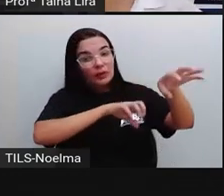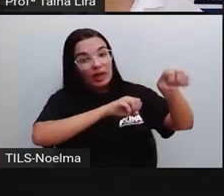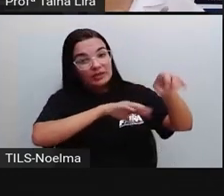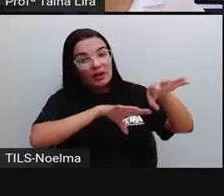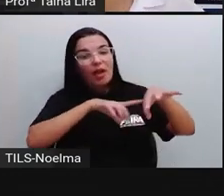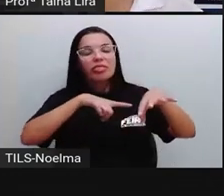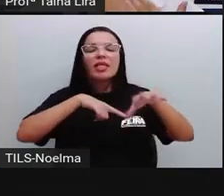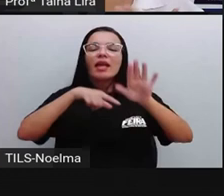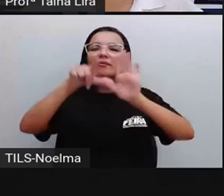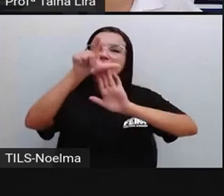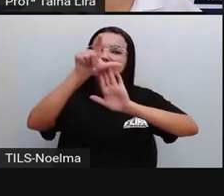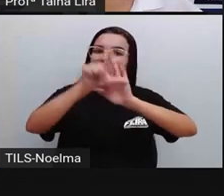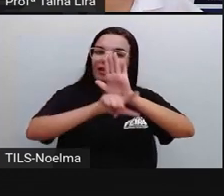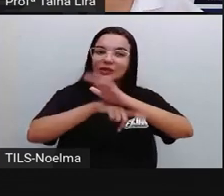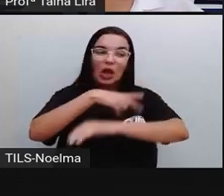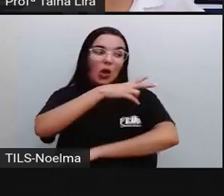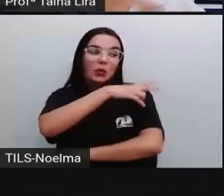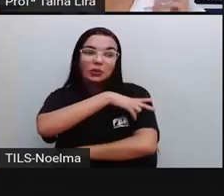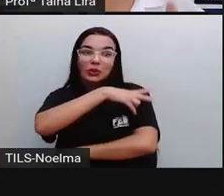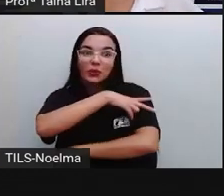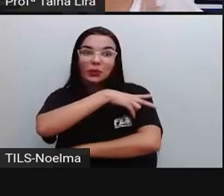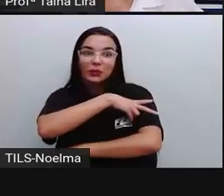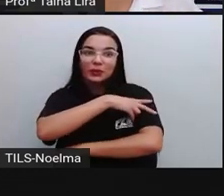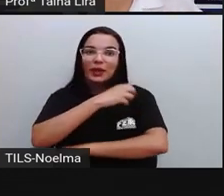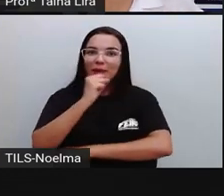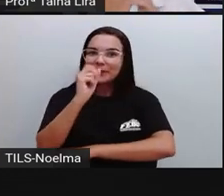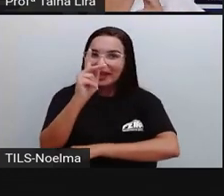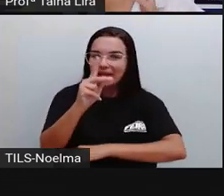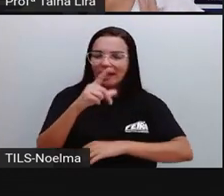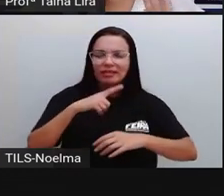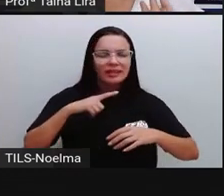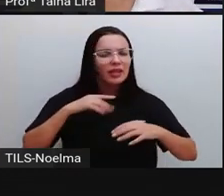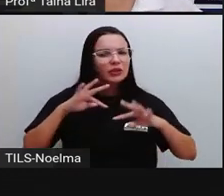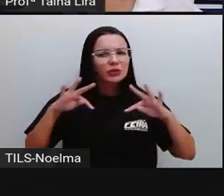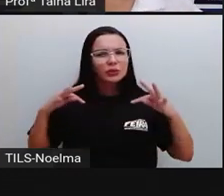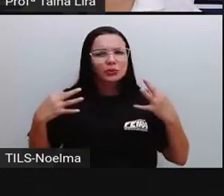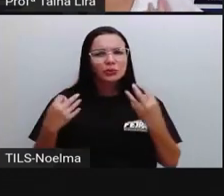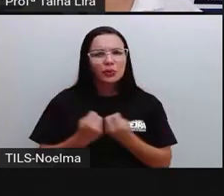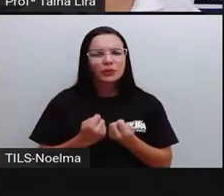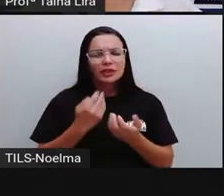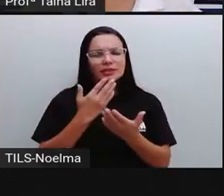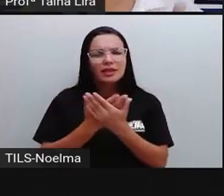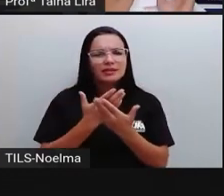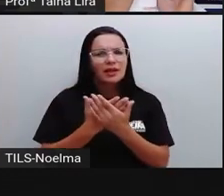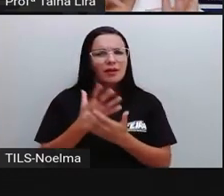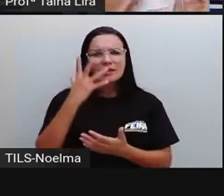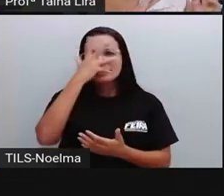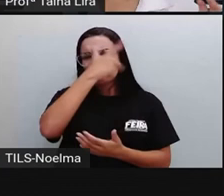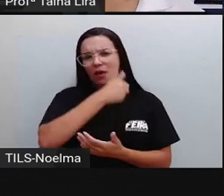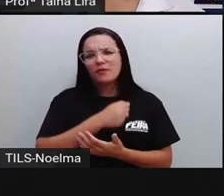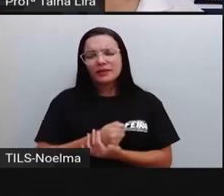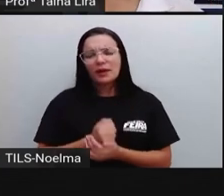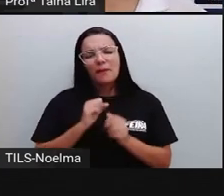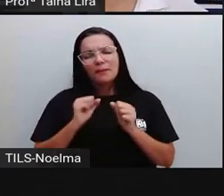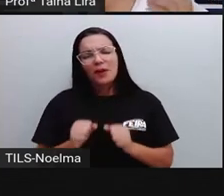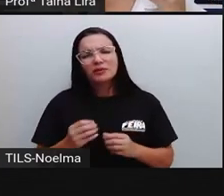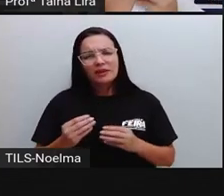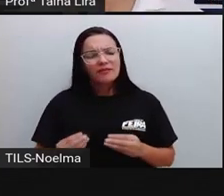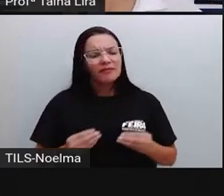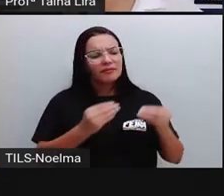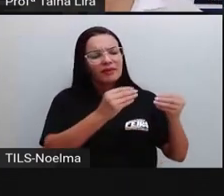a gente tem a playlist do segundo ano. Então, as aulas ficam todas salvas lá na playlist. Você pode voltar,